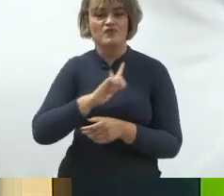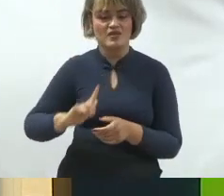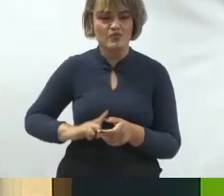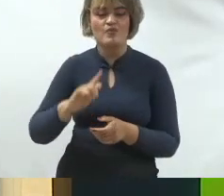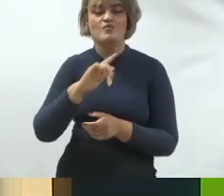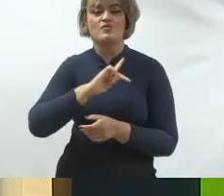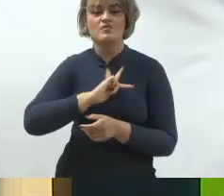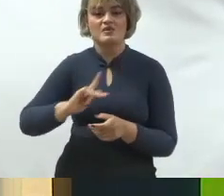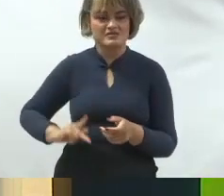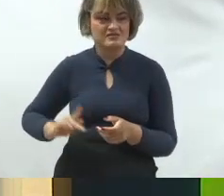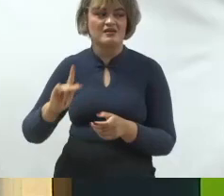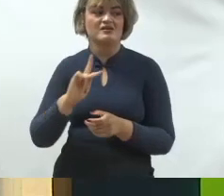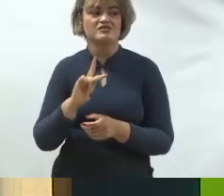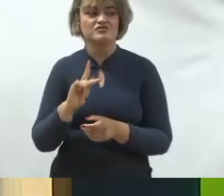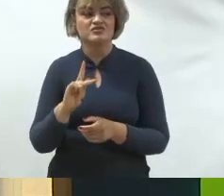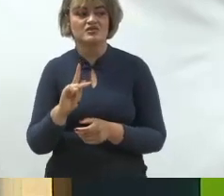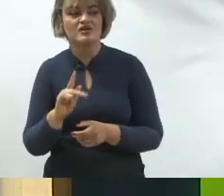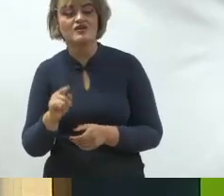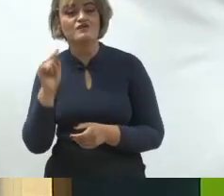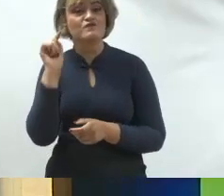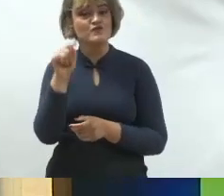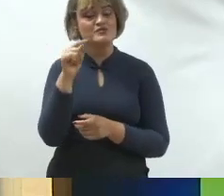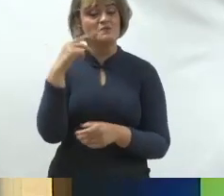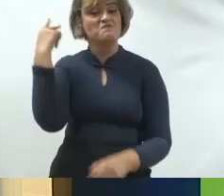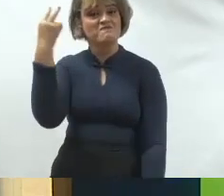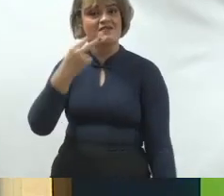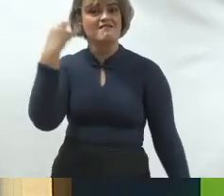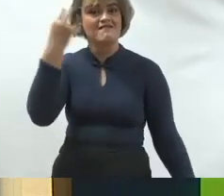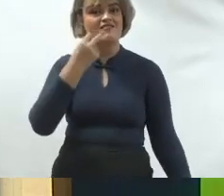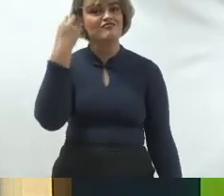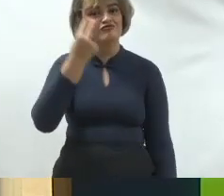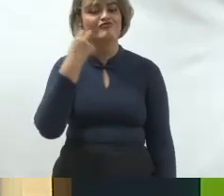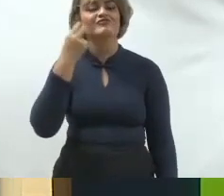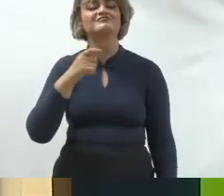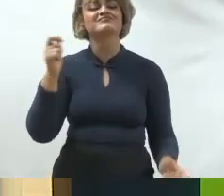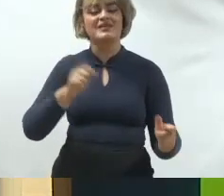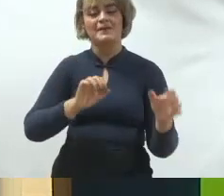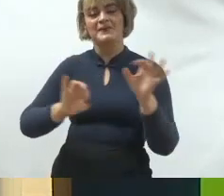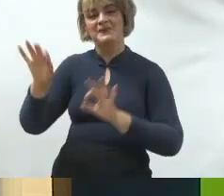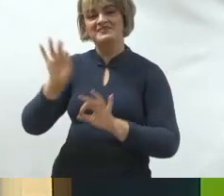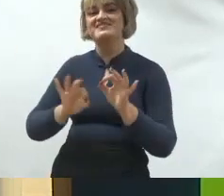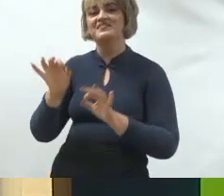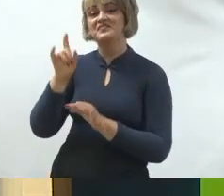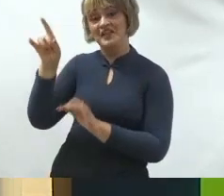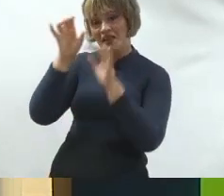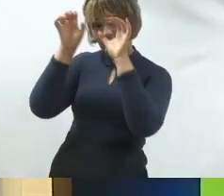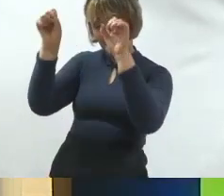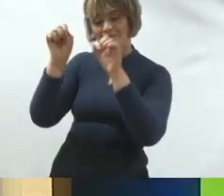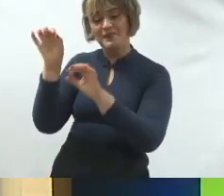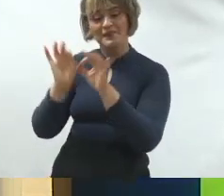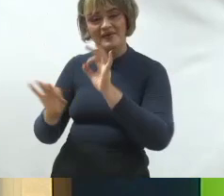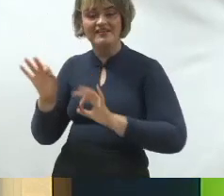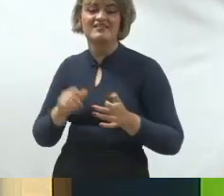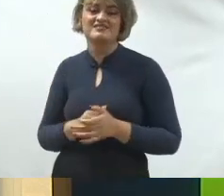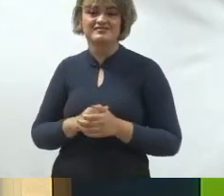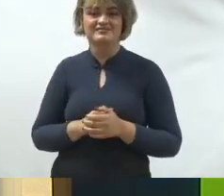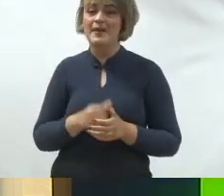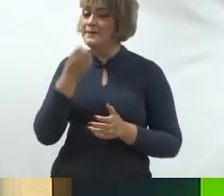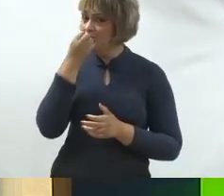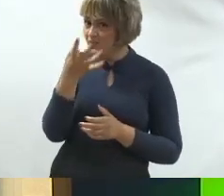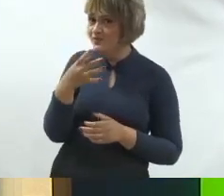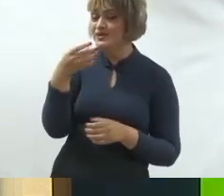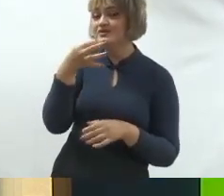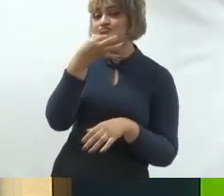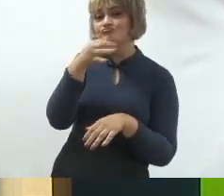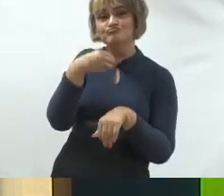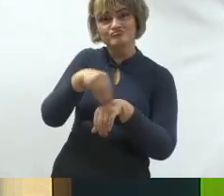presidente da república, você como vereador pode fazer o seu plano de governo, vai no cartório, registra, eu acho até bom, eu recomendo isso a todos os